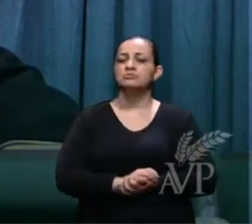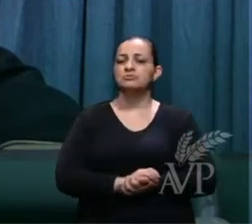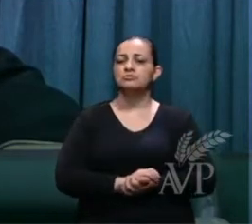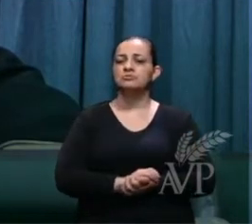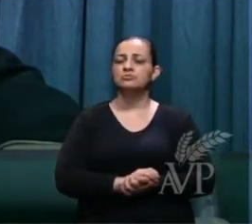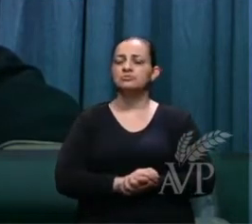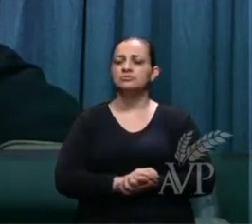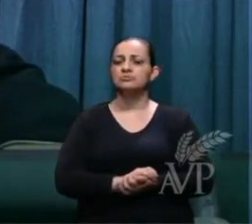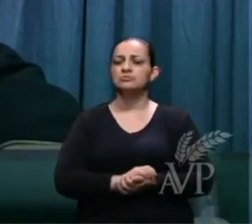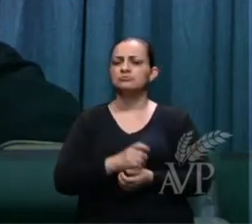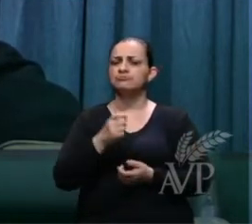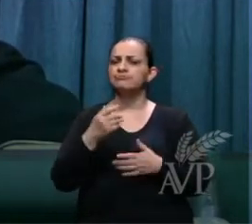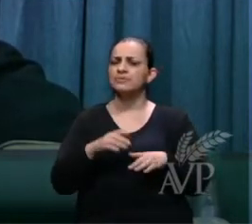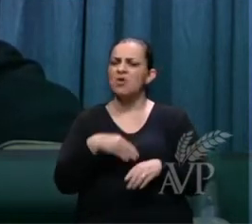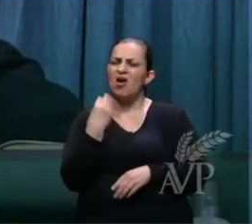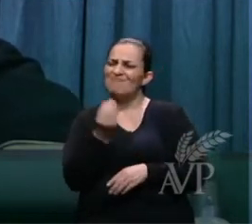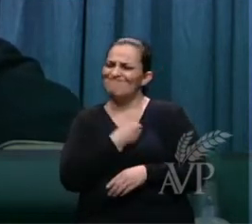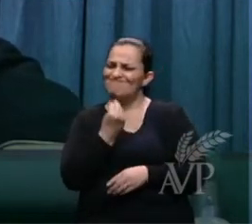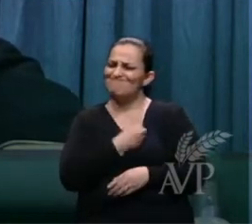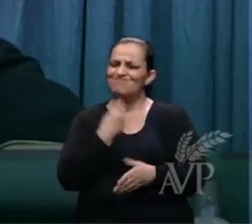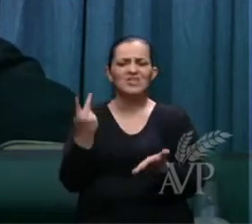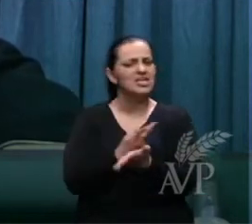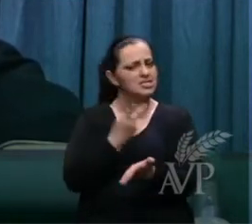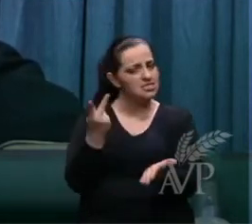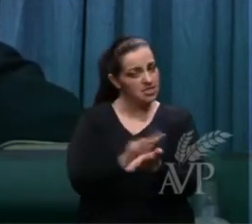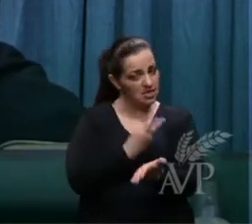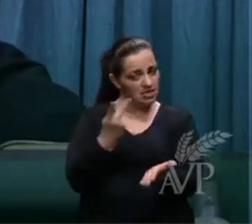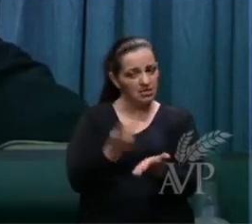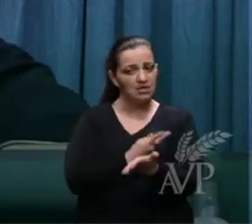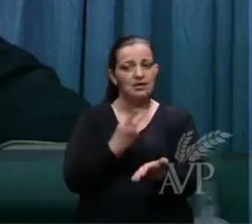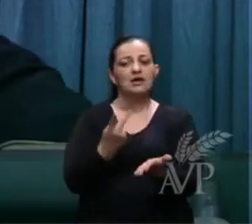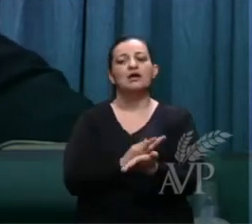essa vida errada,